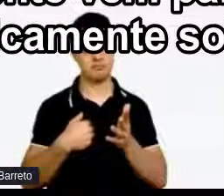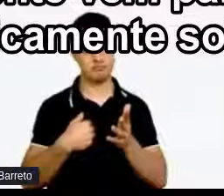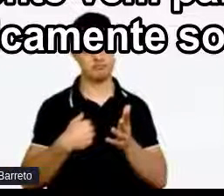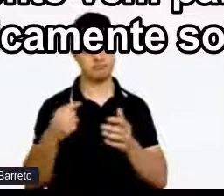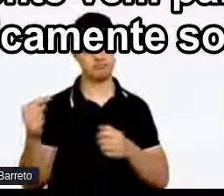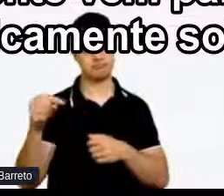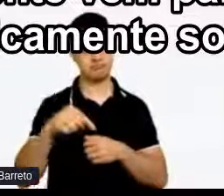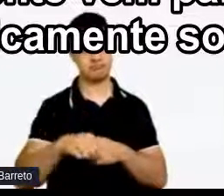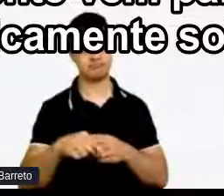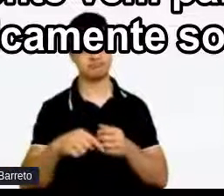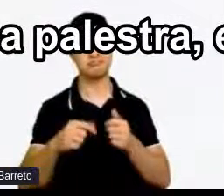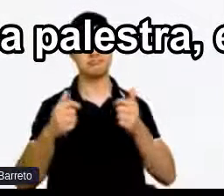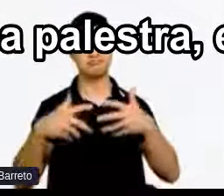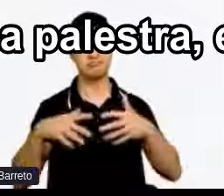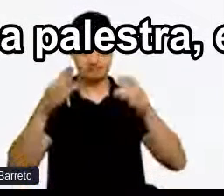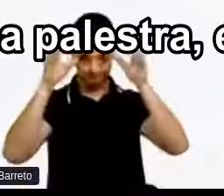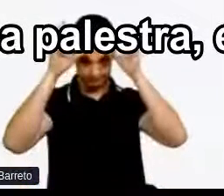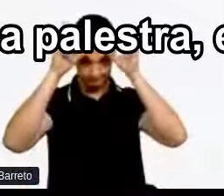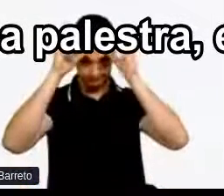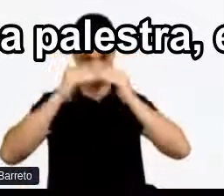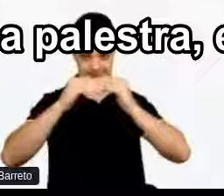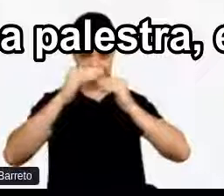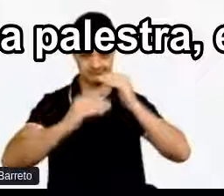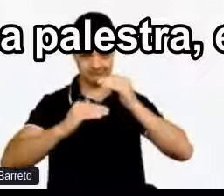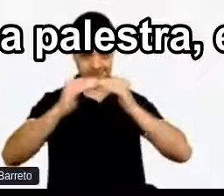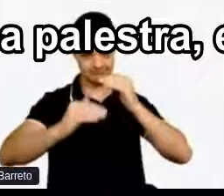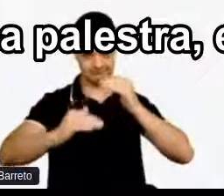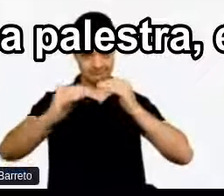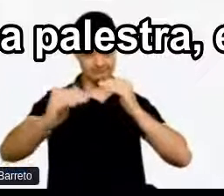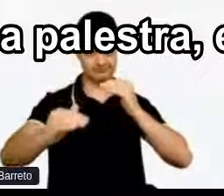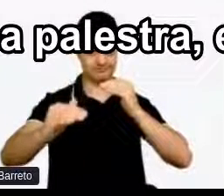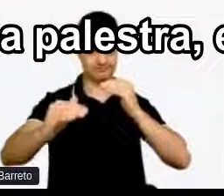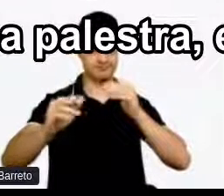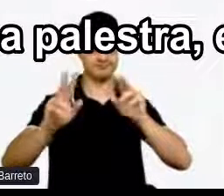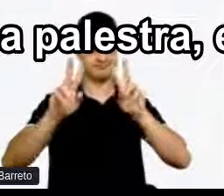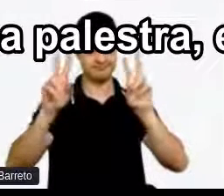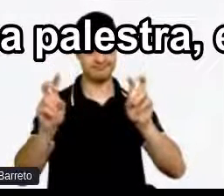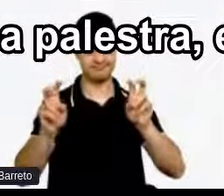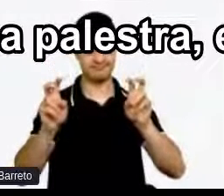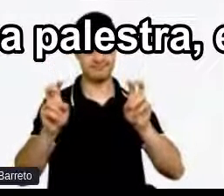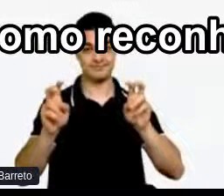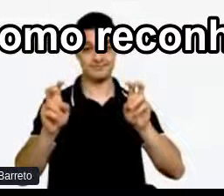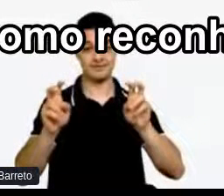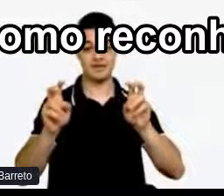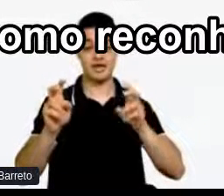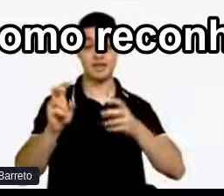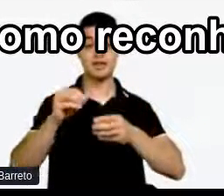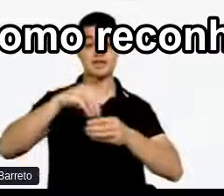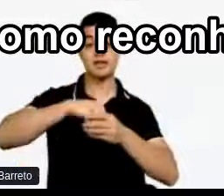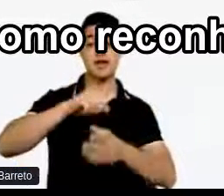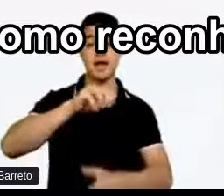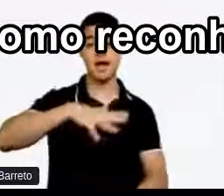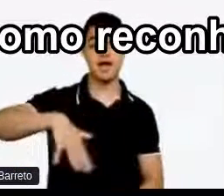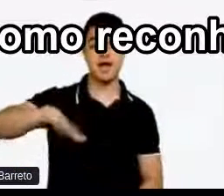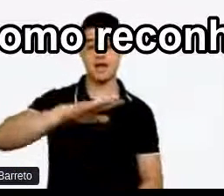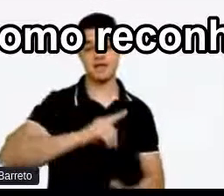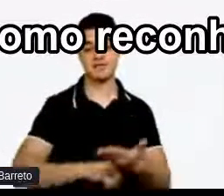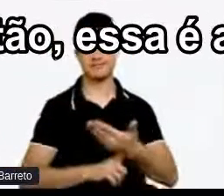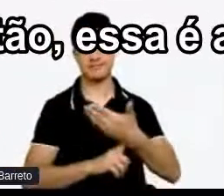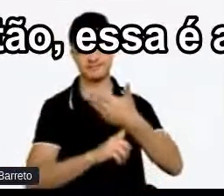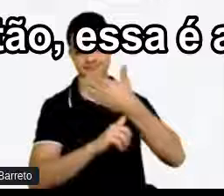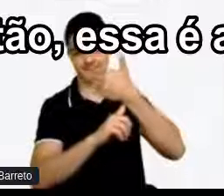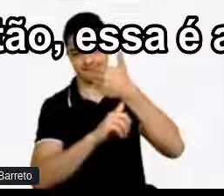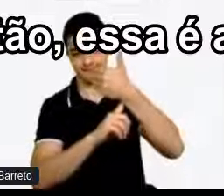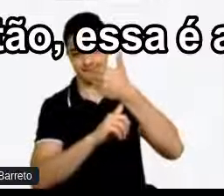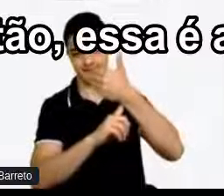sobre neurodiversidade E o tema da minha palestra Então é neurodiversidade na TI Como reconhecer e acolher